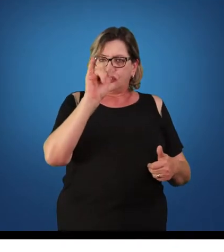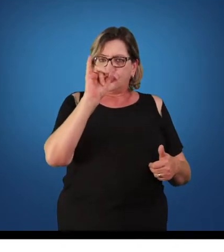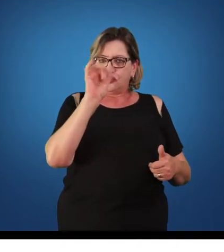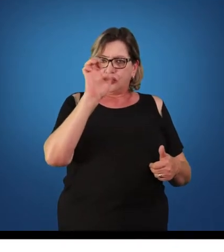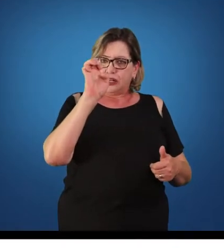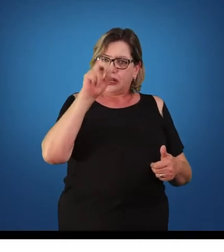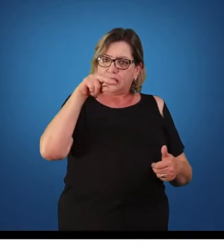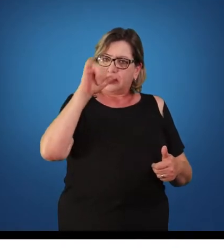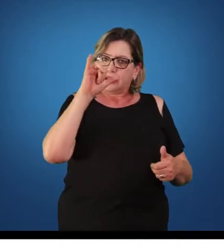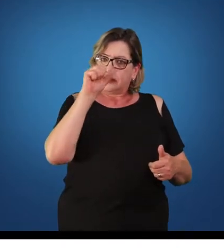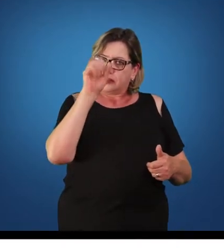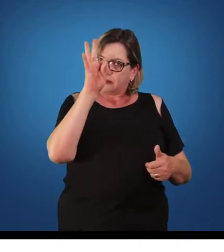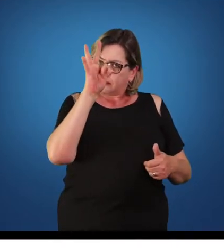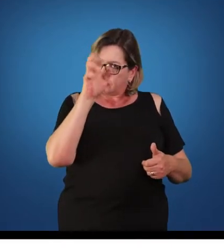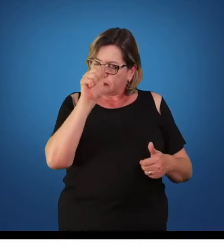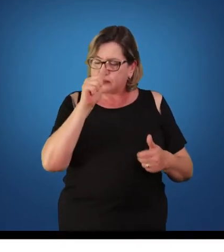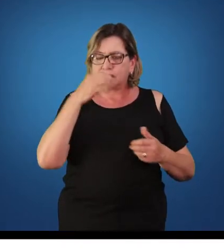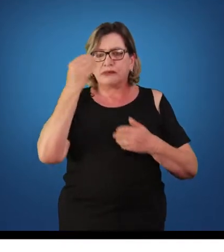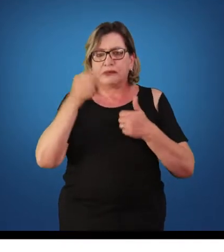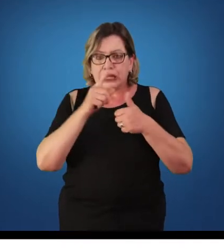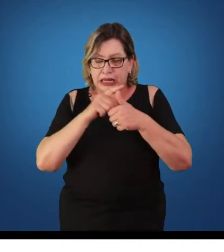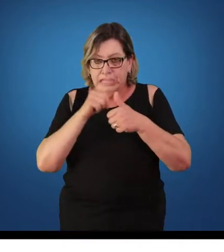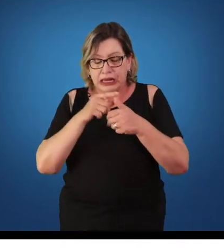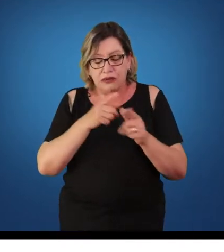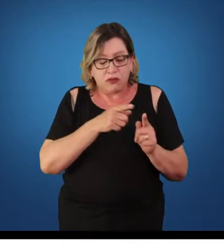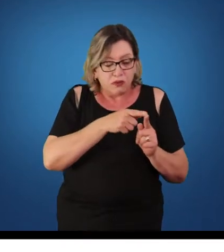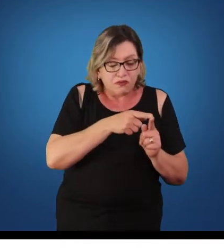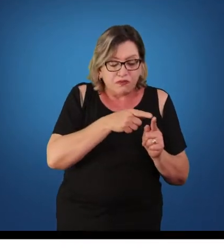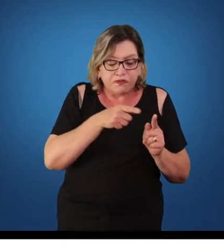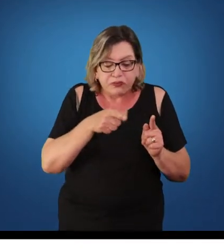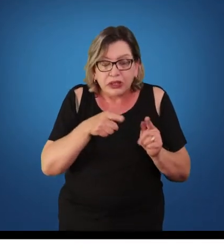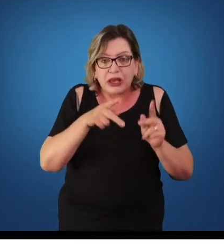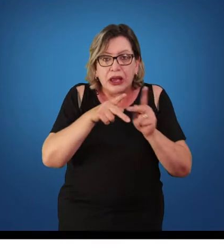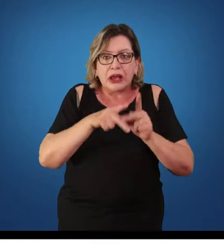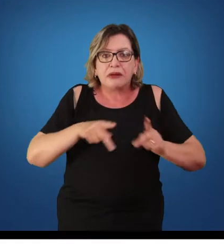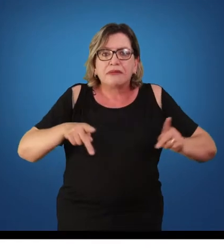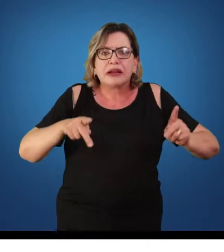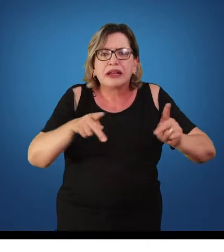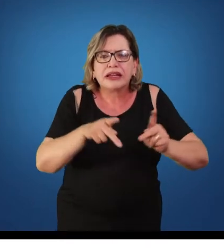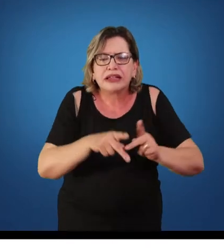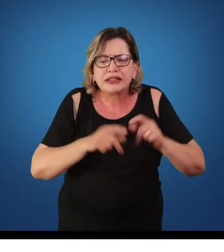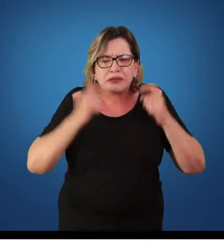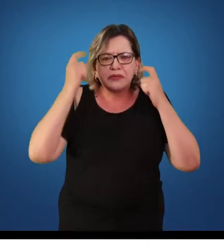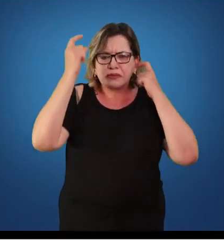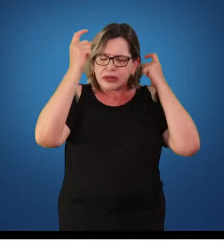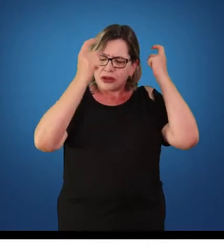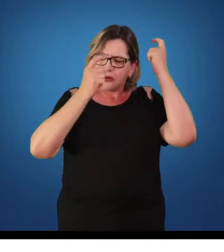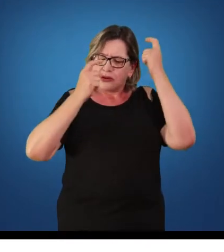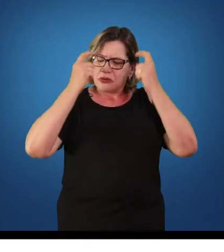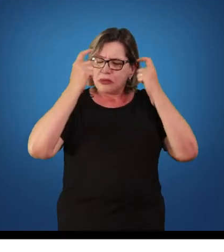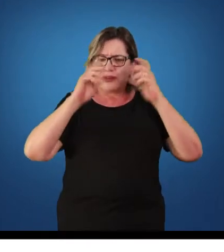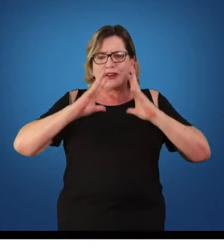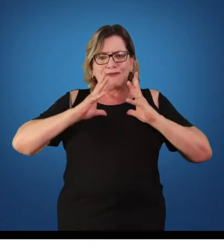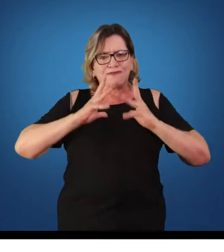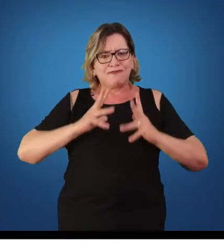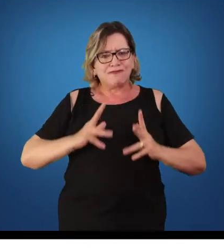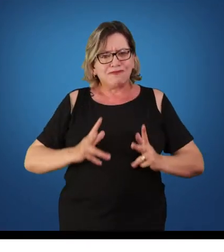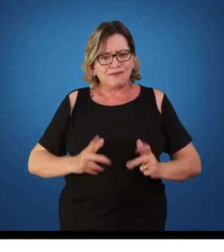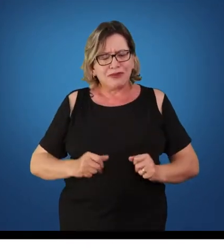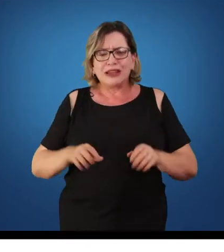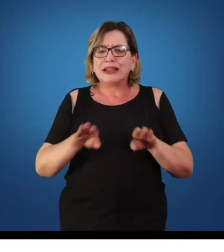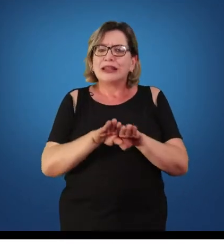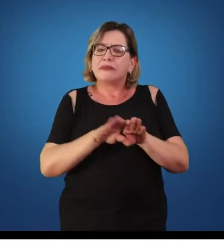física higienista. Nesse período, o país preocupava-se com os hábitos de higiene e